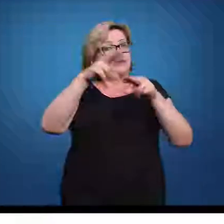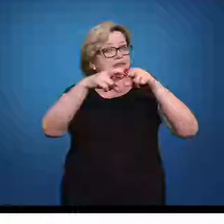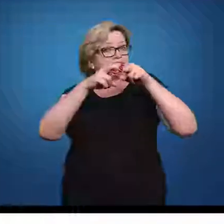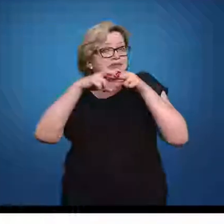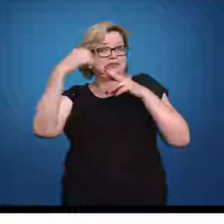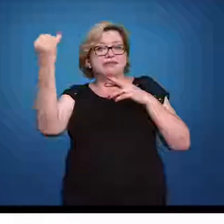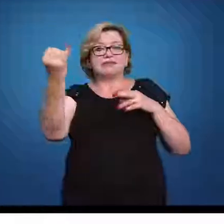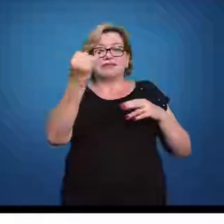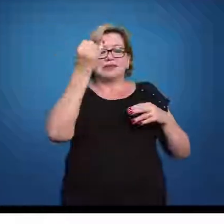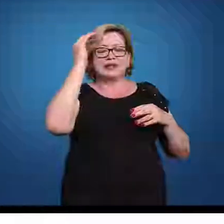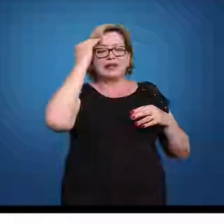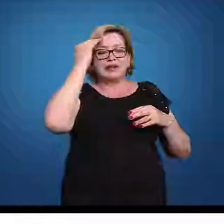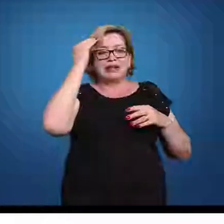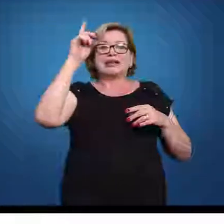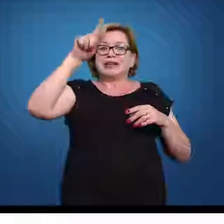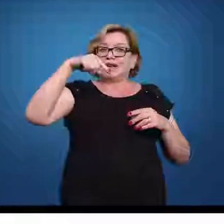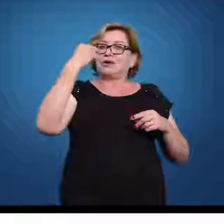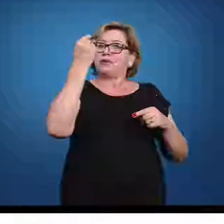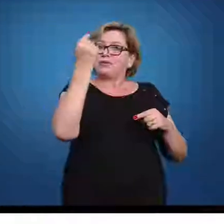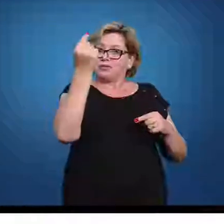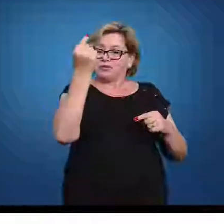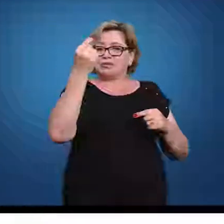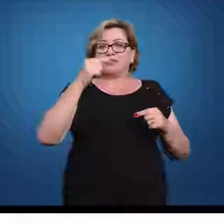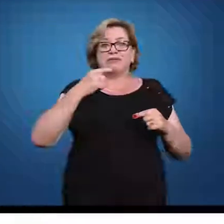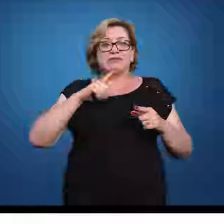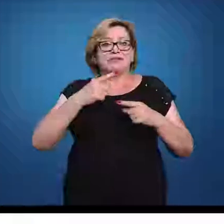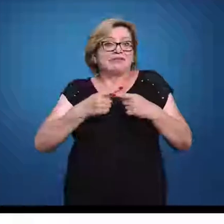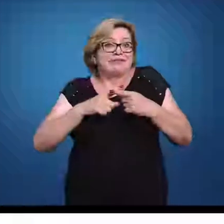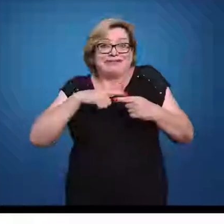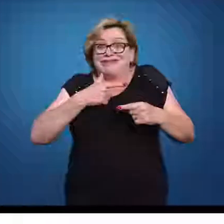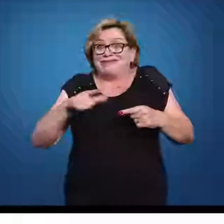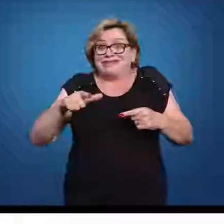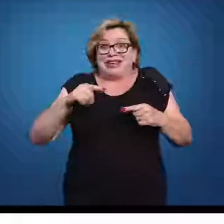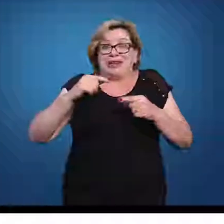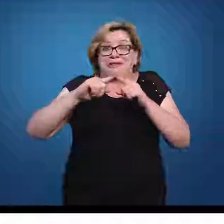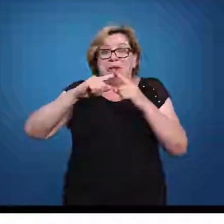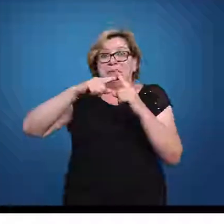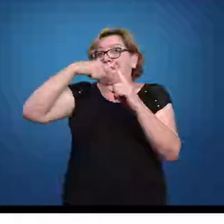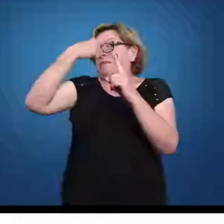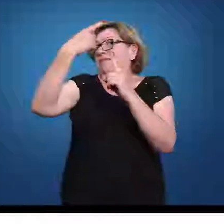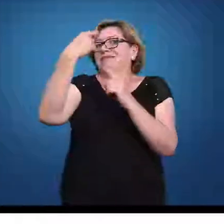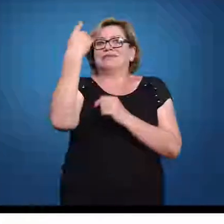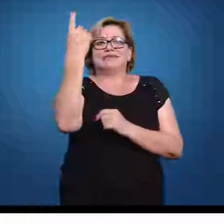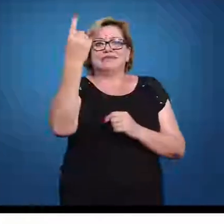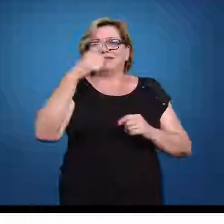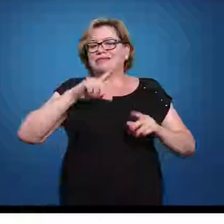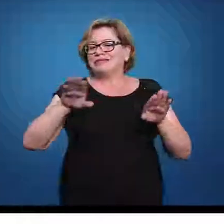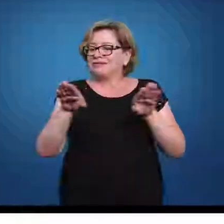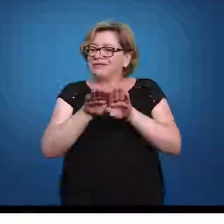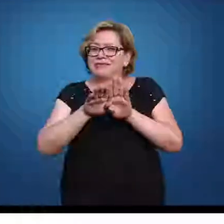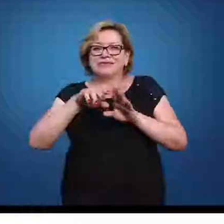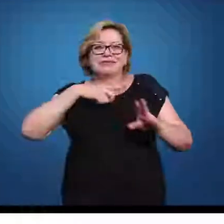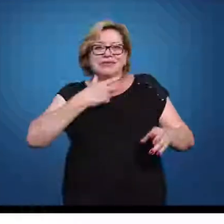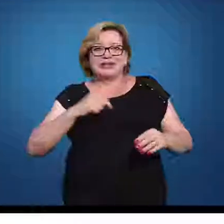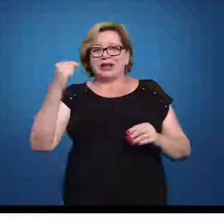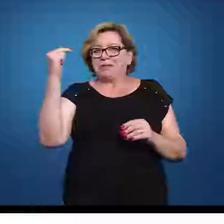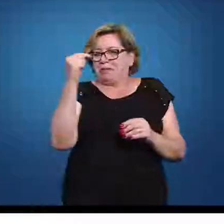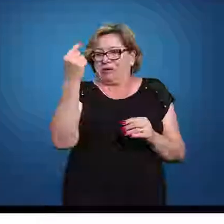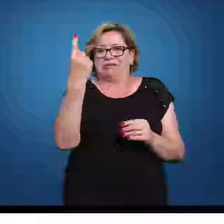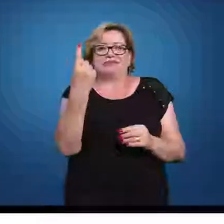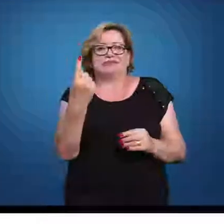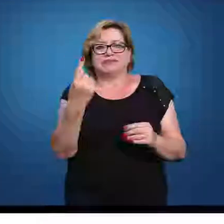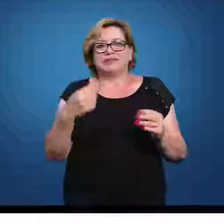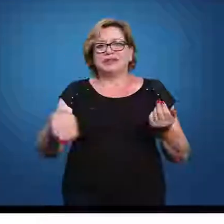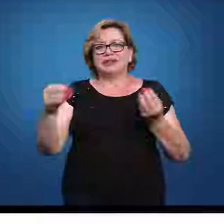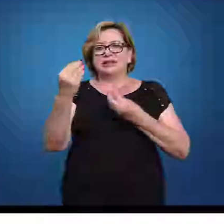gente também sabe que não existe probabilidade superior a 1. E também não existe área negativa. Então se assemelha à